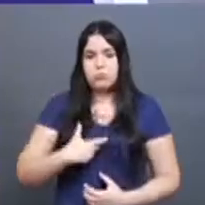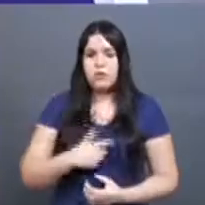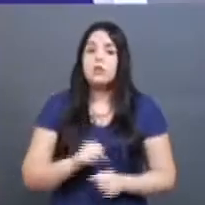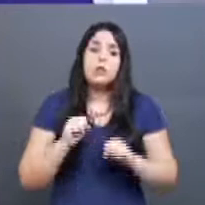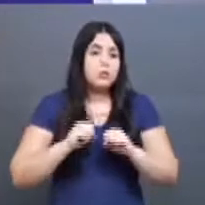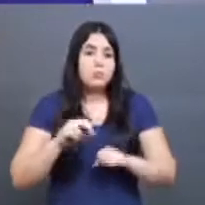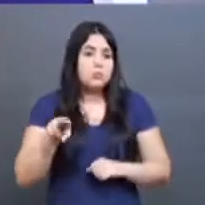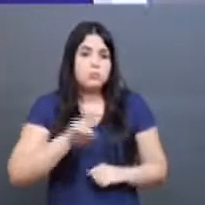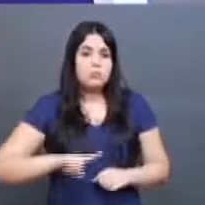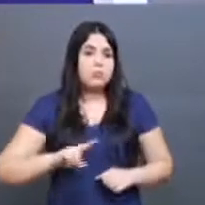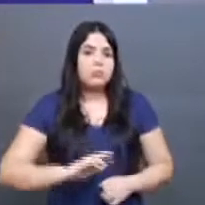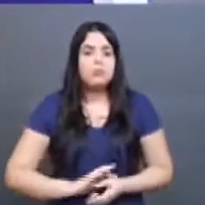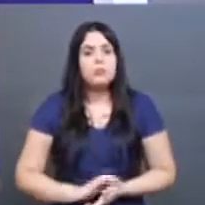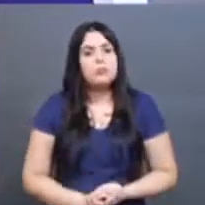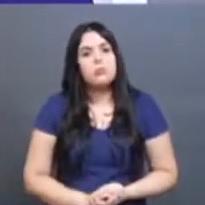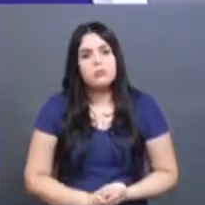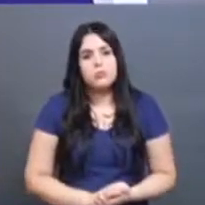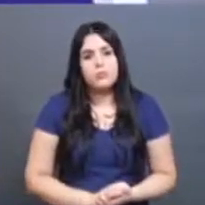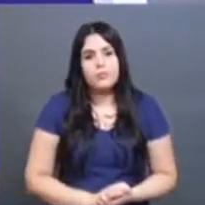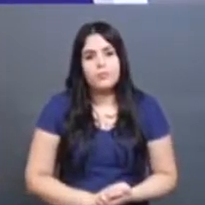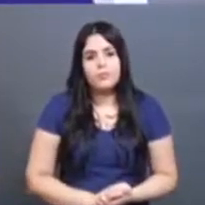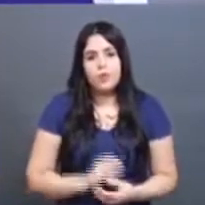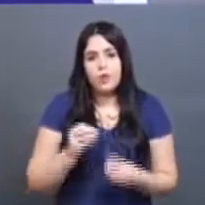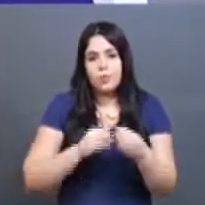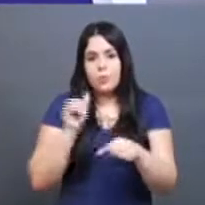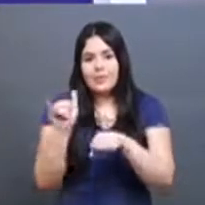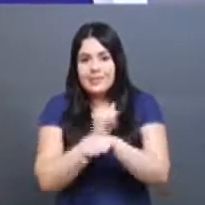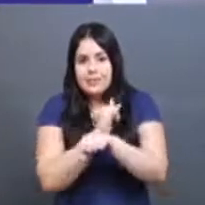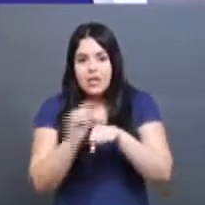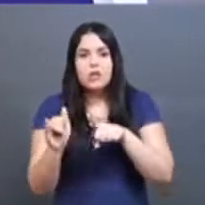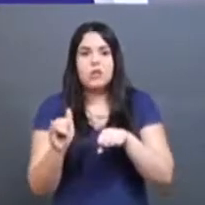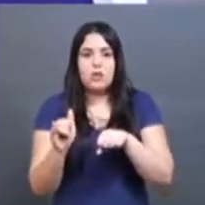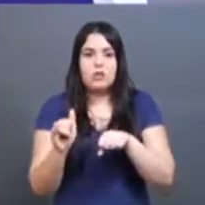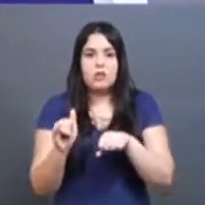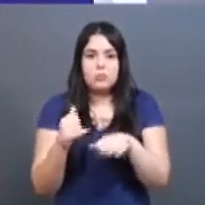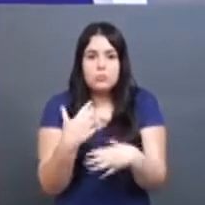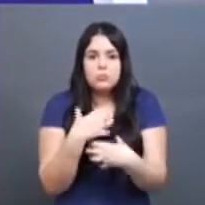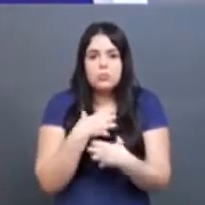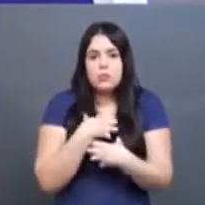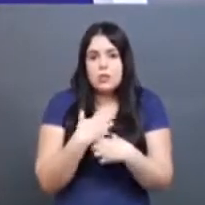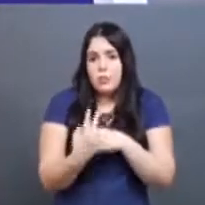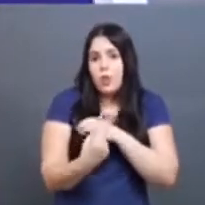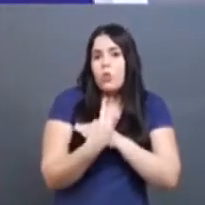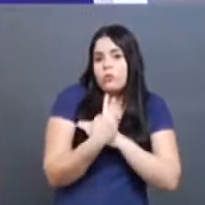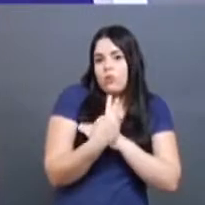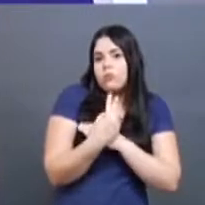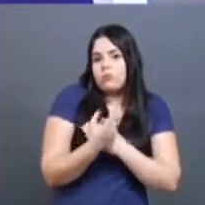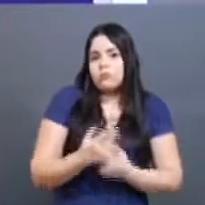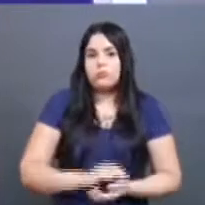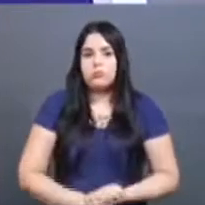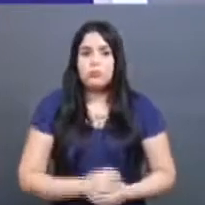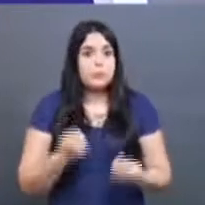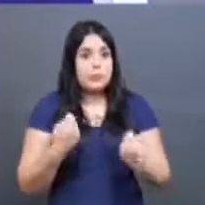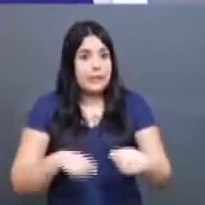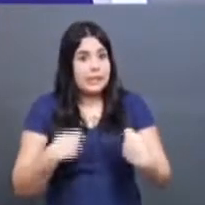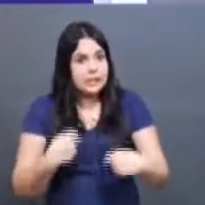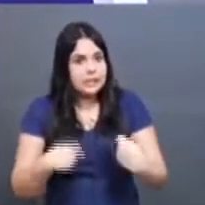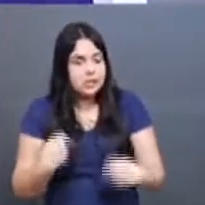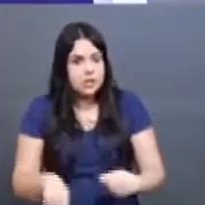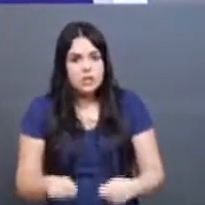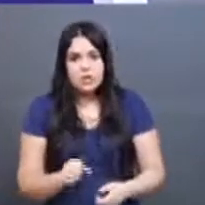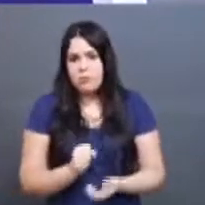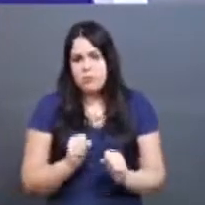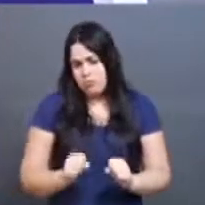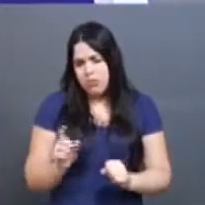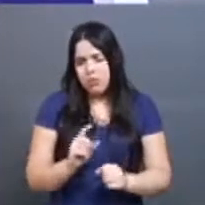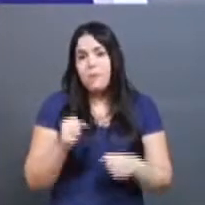podem usar isso como uma ferramenta, uma arma para o seu próprio crescimento? Precisam, não podem. Precisam. Então,